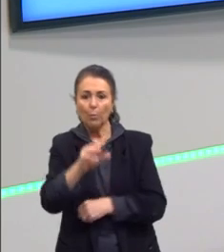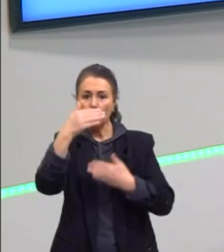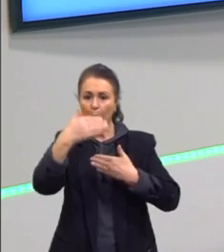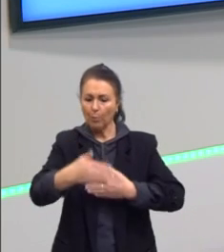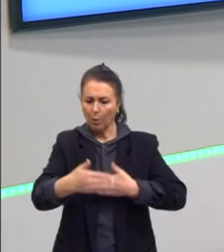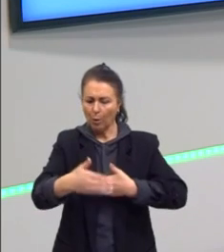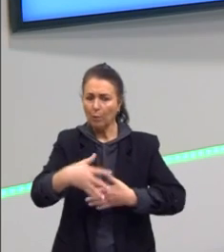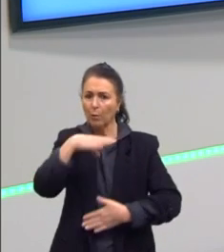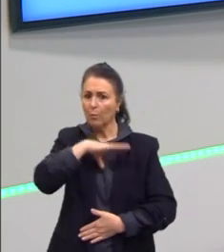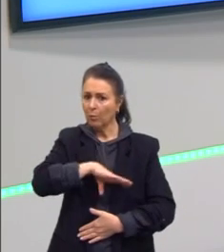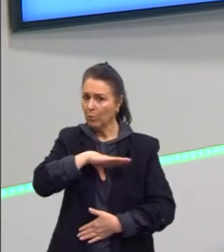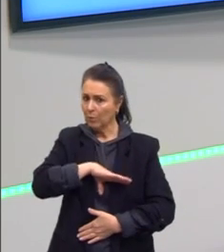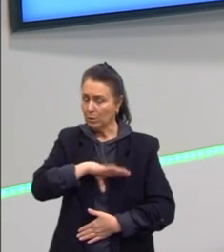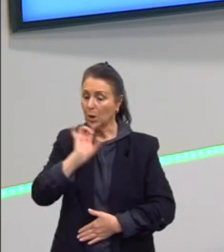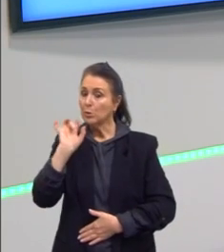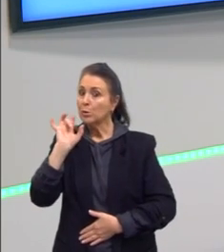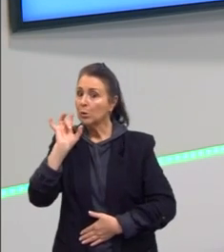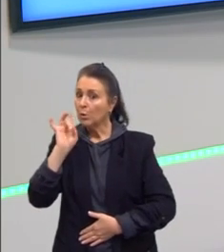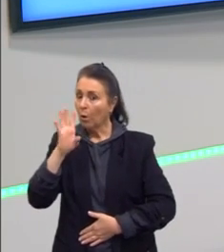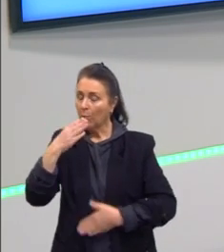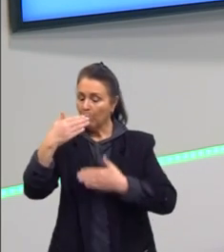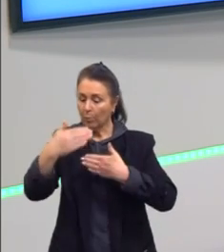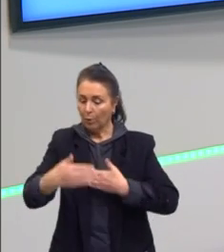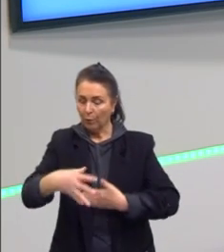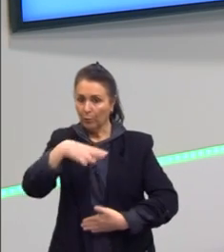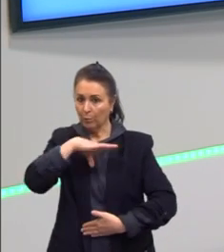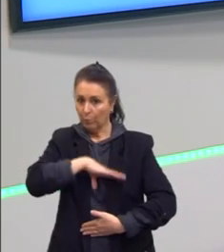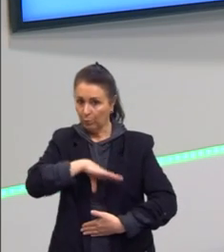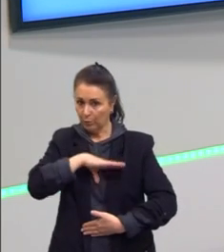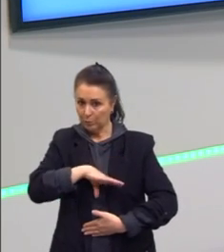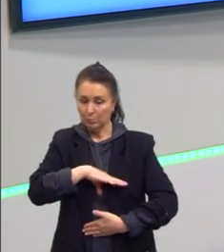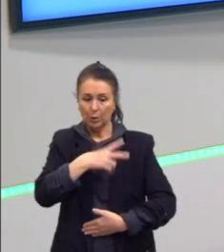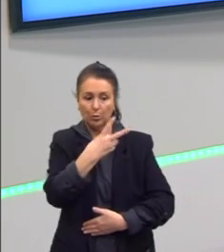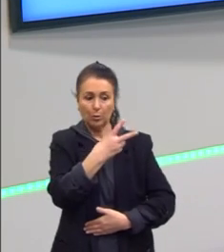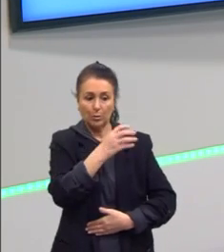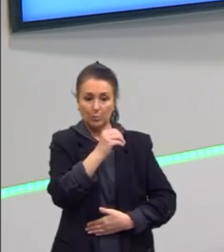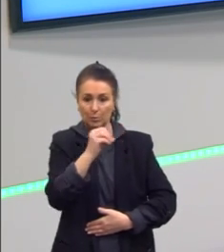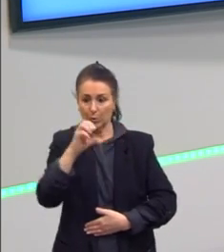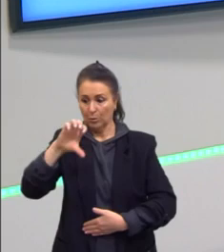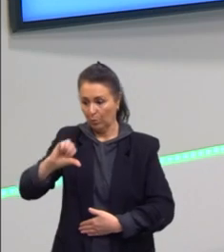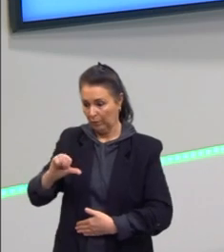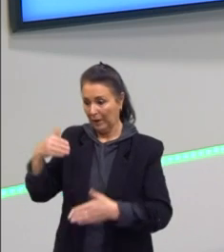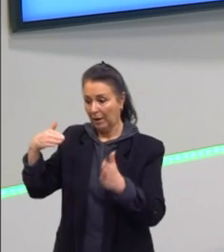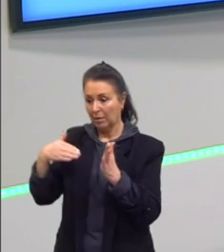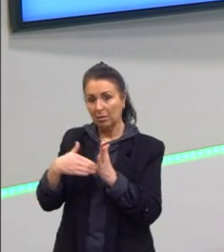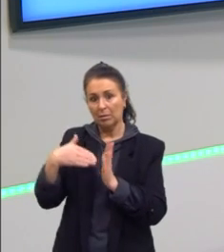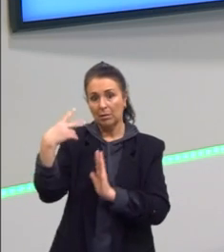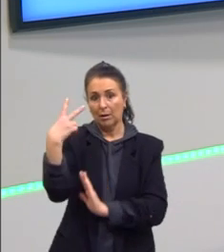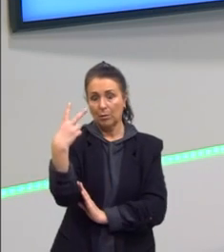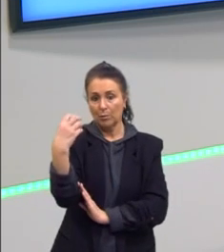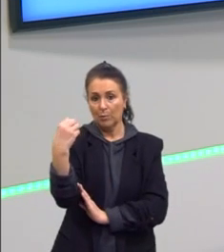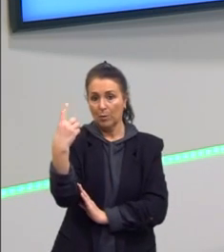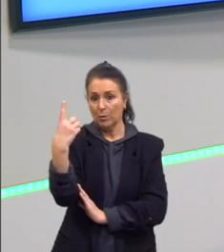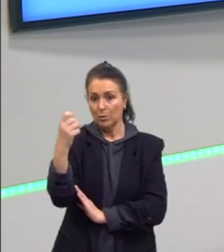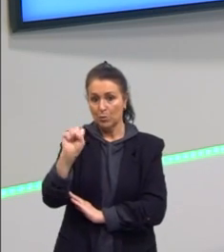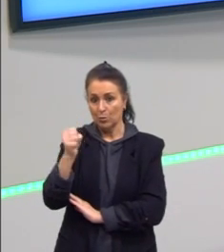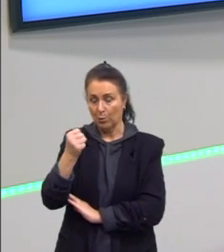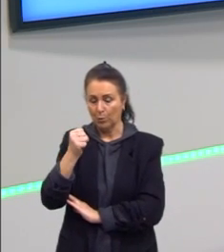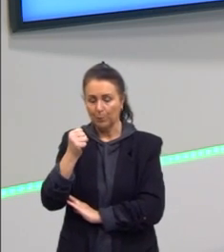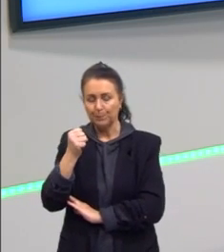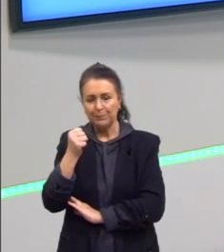nenhum outro componente curricular. Eu peguei as provas de 2009 a 2018 e fiz um levantamento.